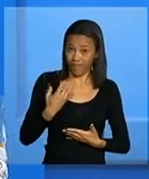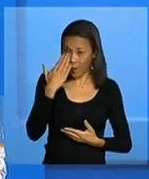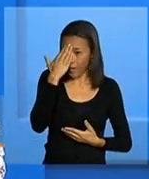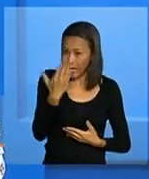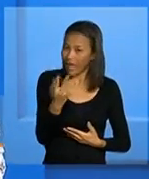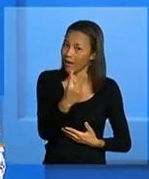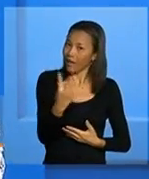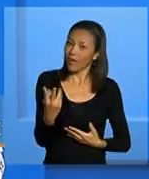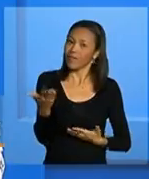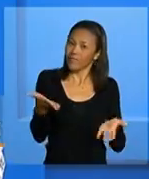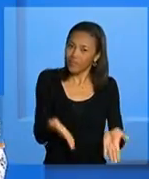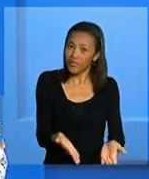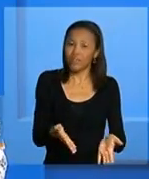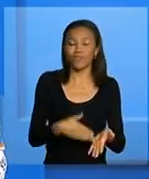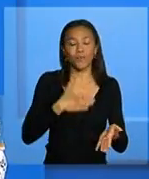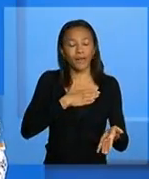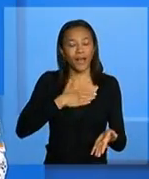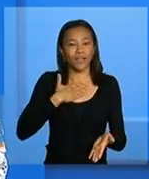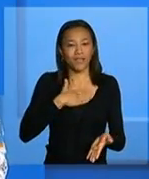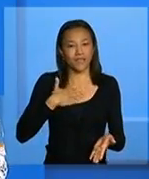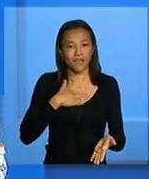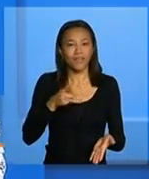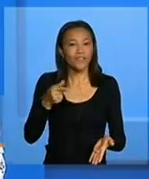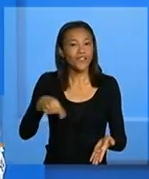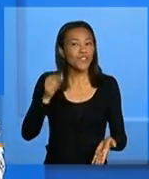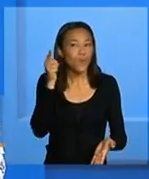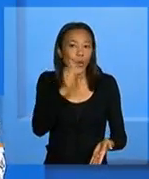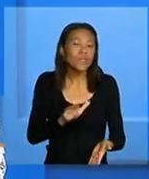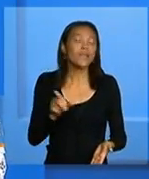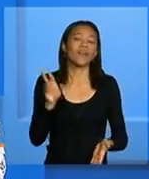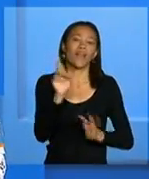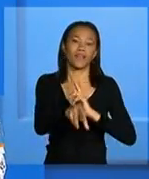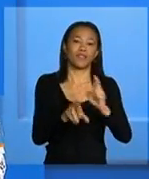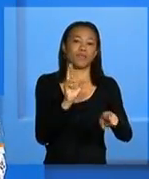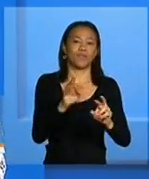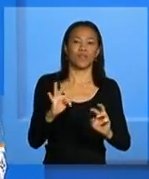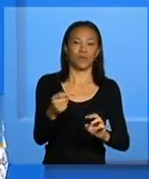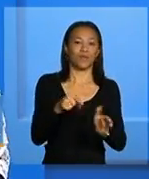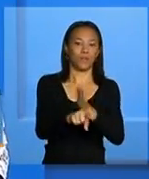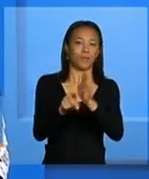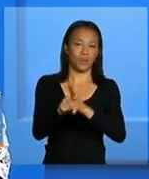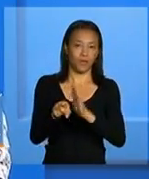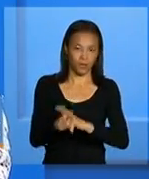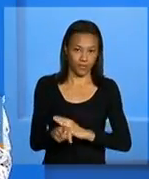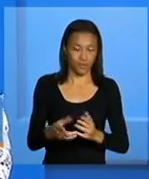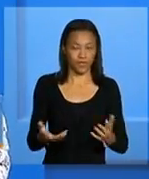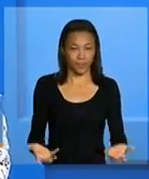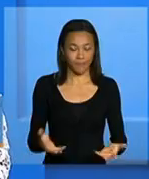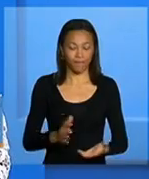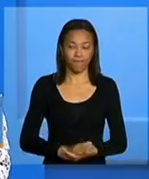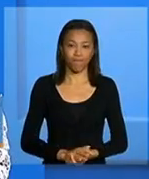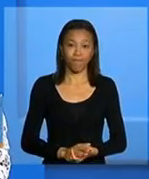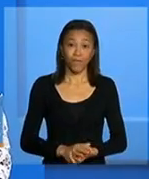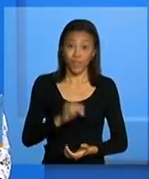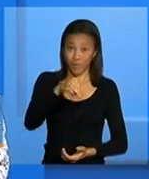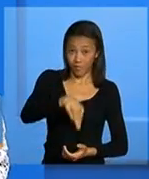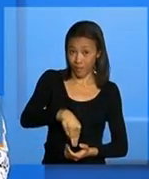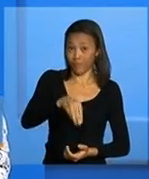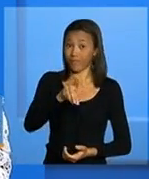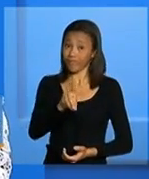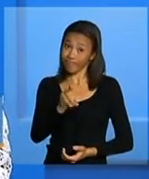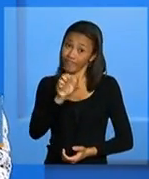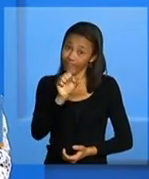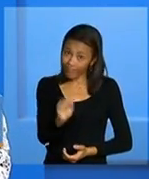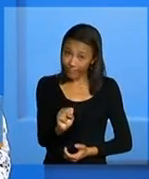terem vindo foi um prazer espero que vocês consigam aí responder todas as perguntas e o Ministério do Desenvolvimento